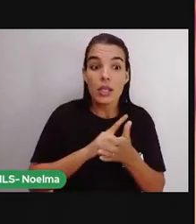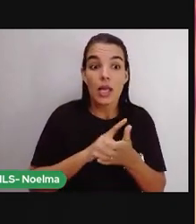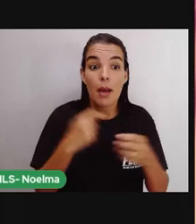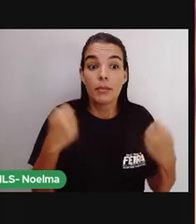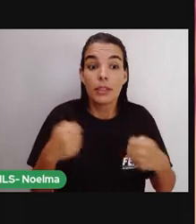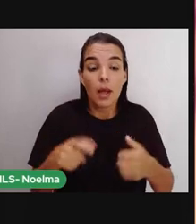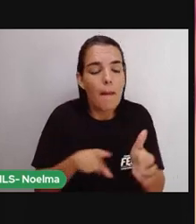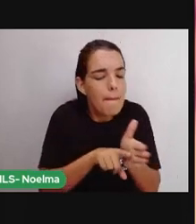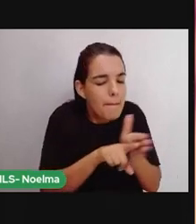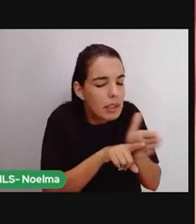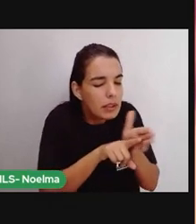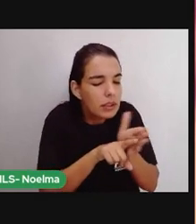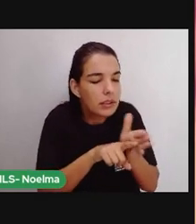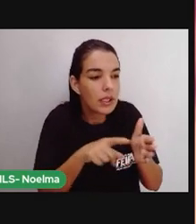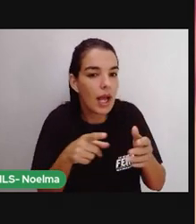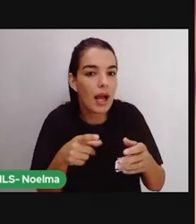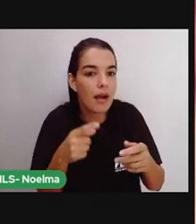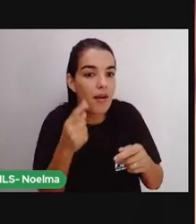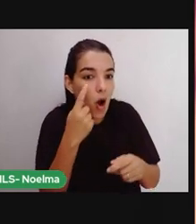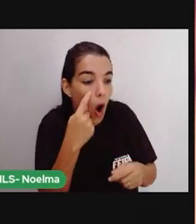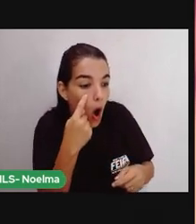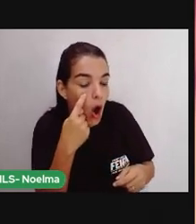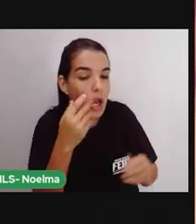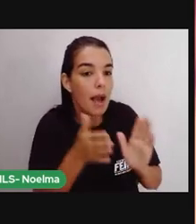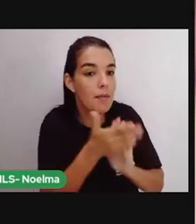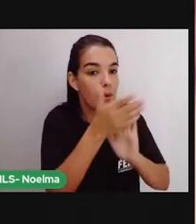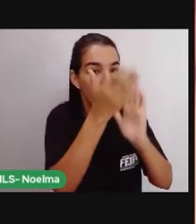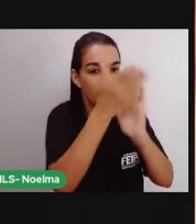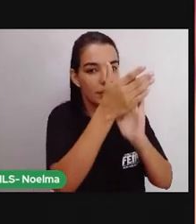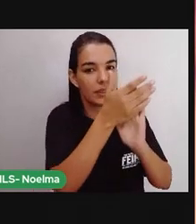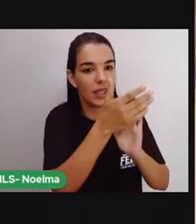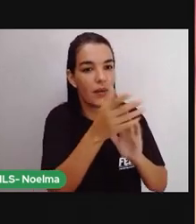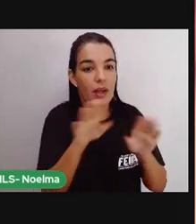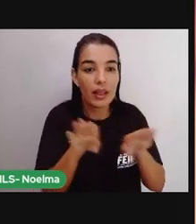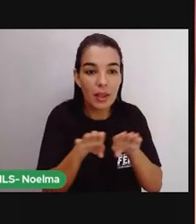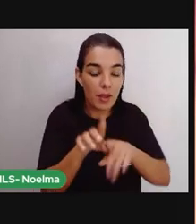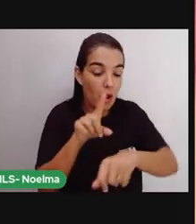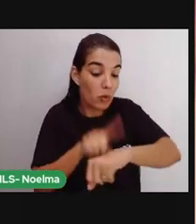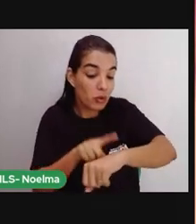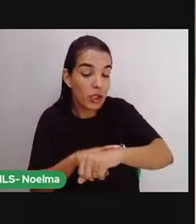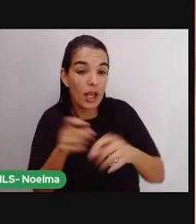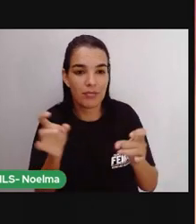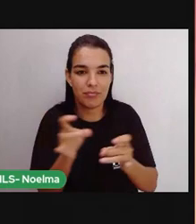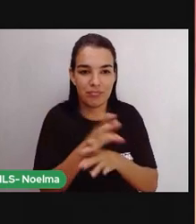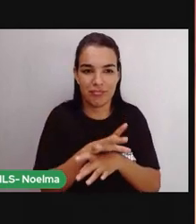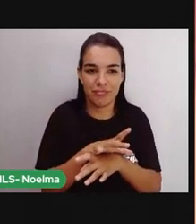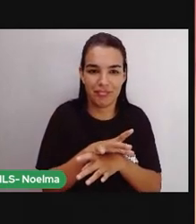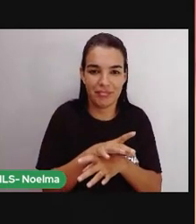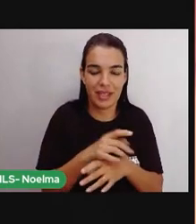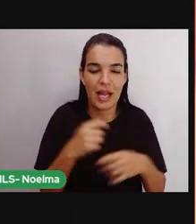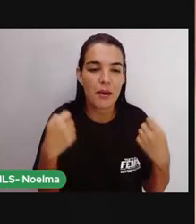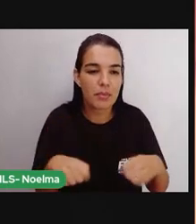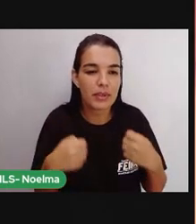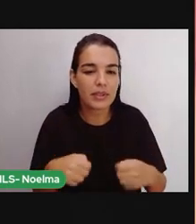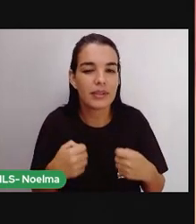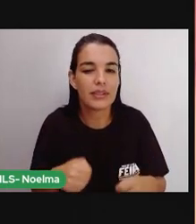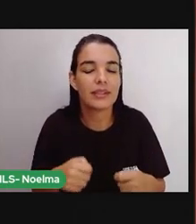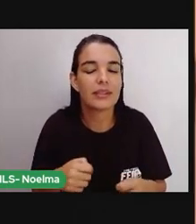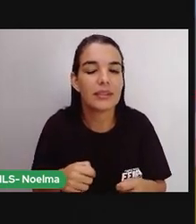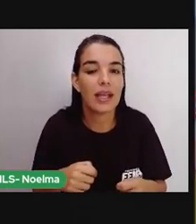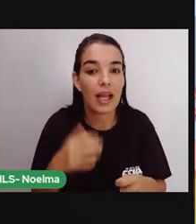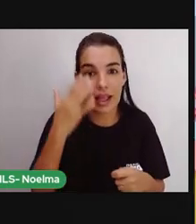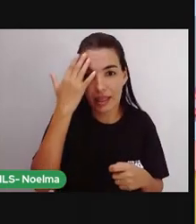preços, ficar de olho nas promoções e nas datas de validade. E pensar bem antes de comprar, que é não exagerar e...